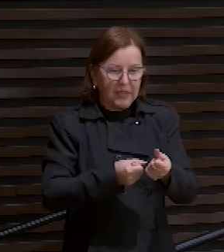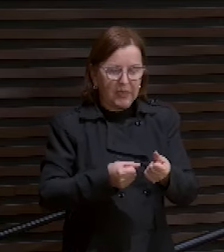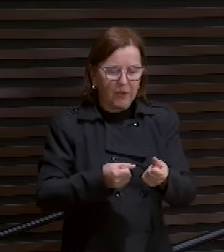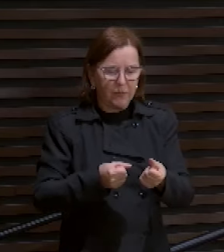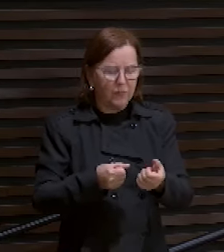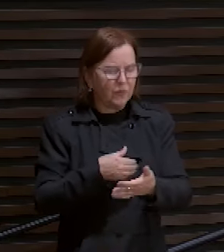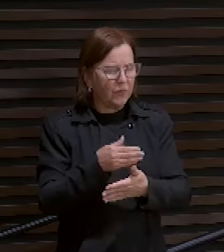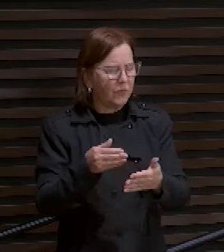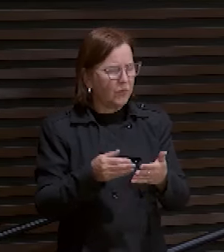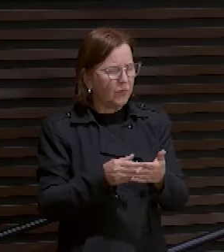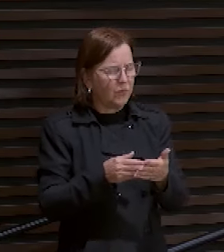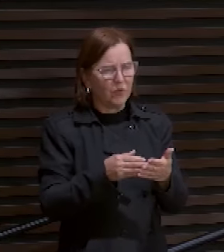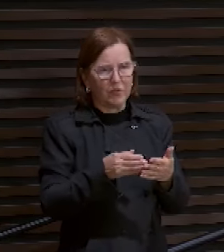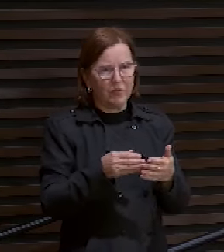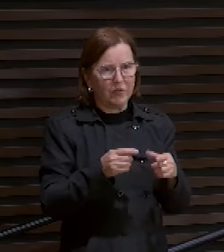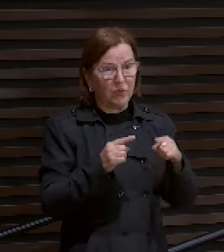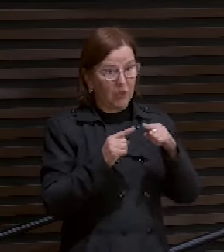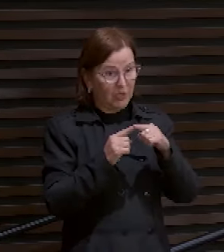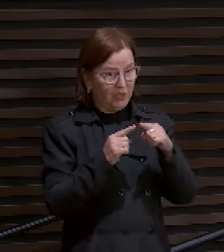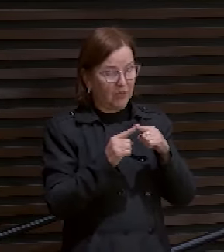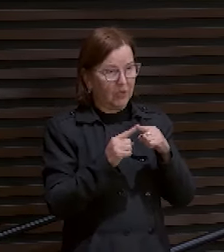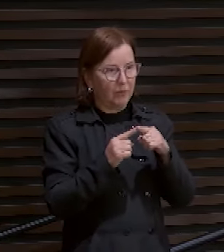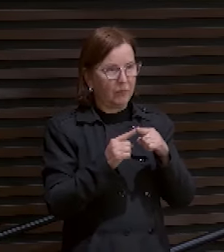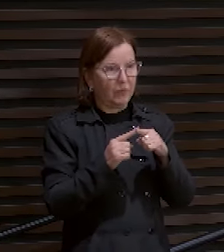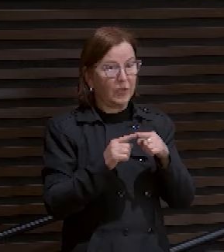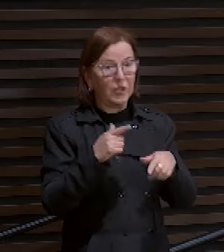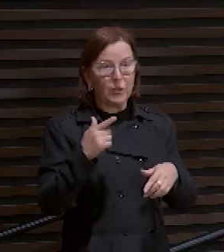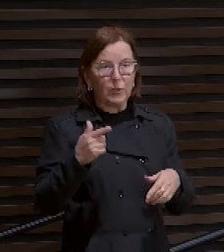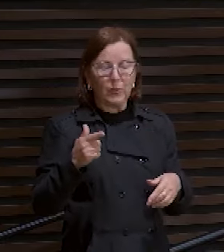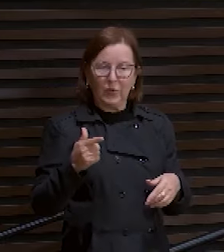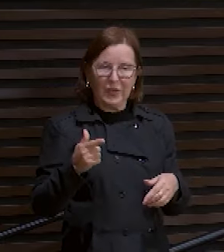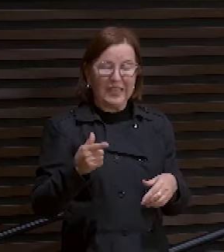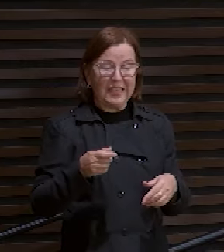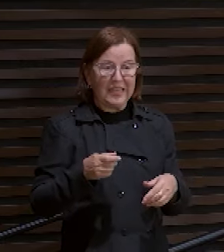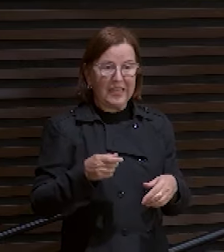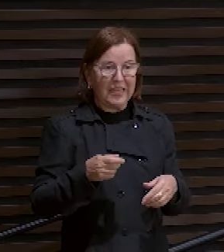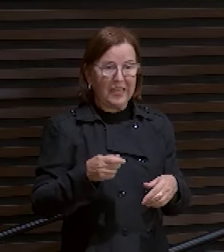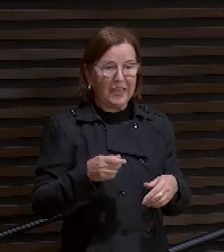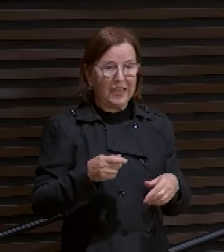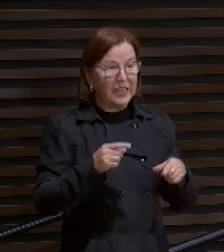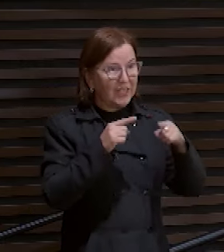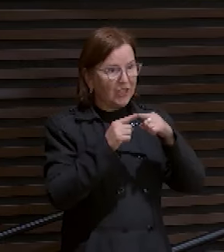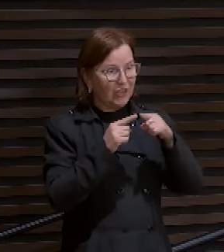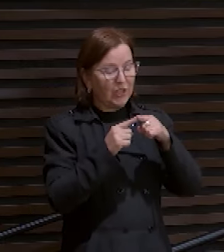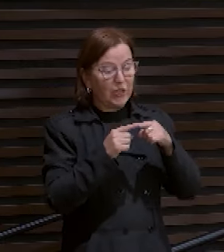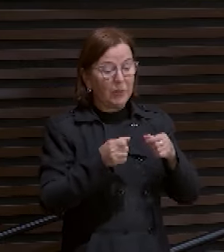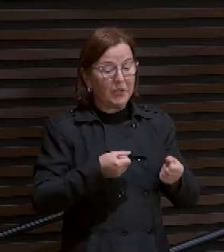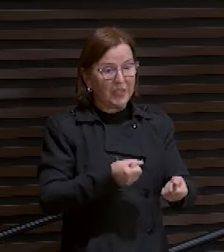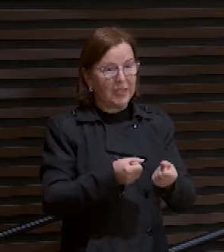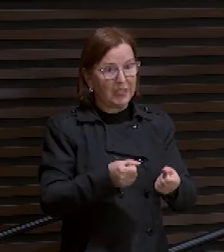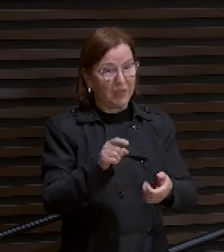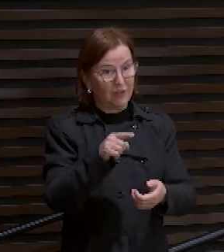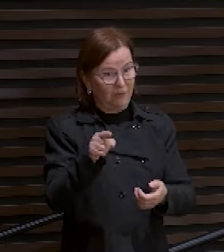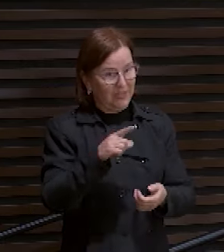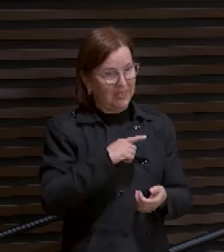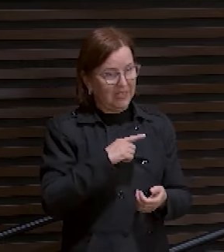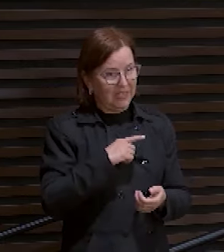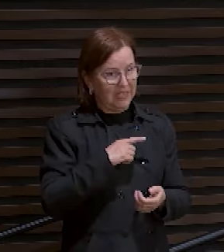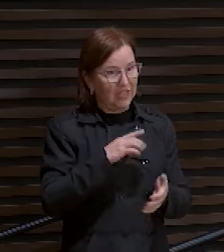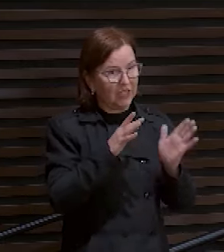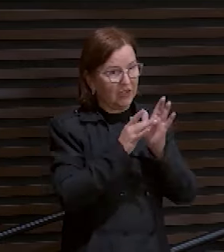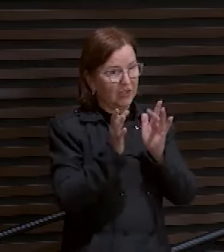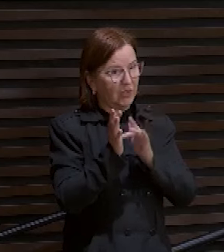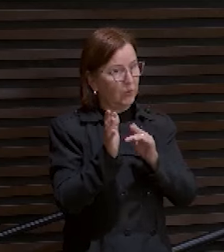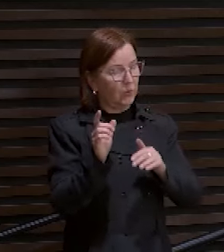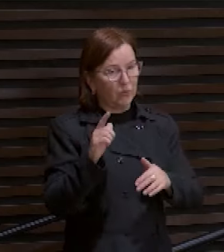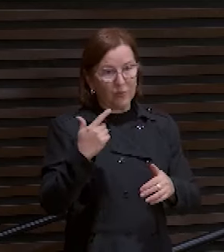Não existe uma tentação que você não passa, que Jesus não tenha provado na carne dele. E mais na hora da tentação, você